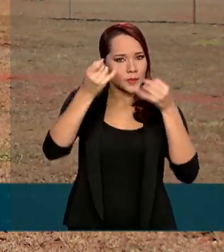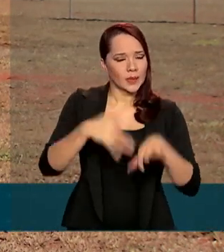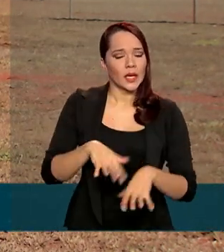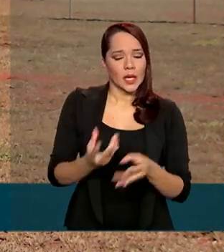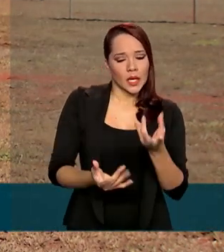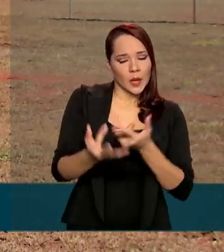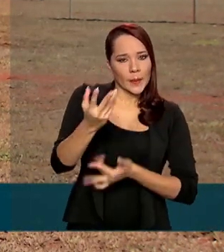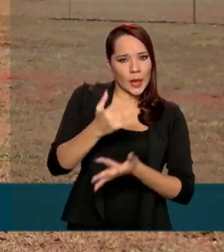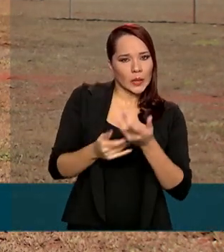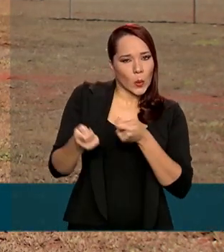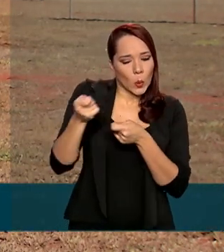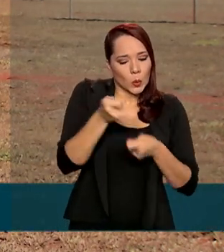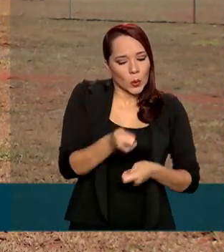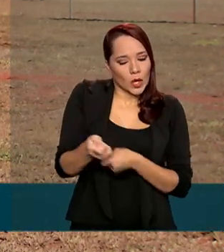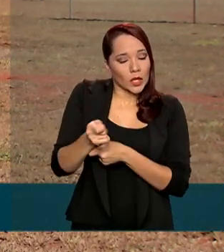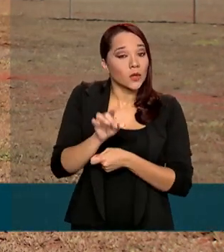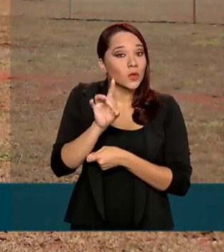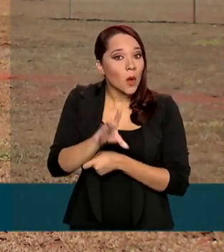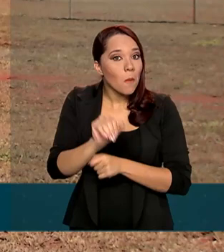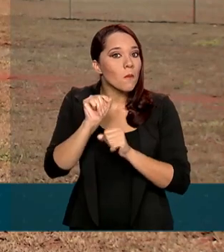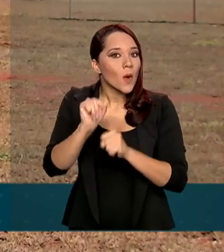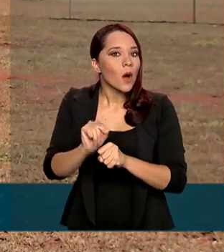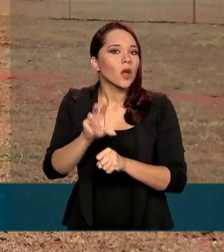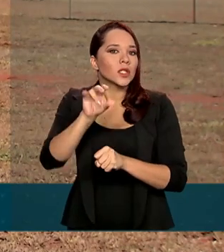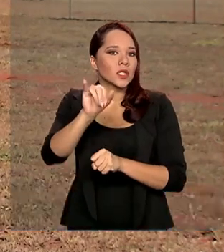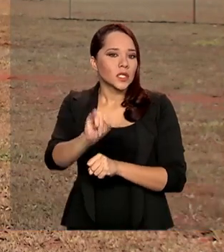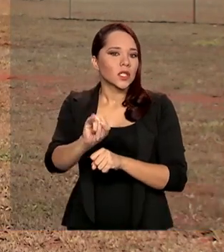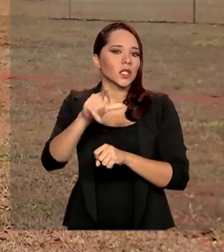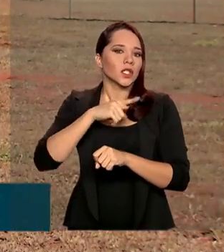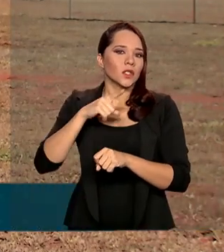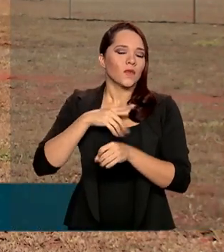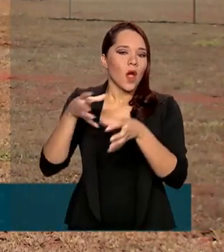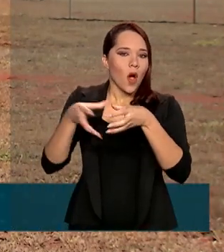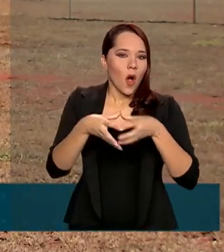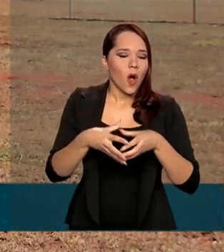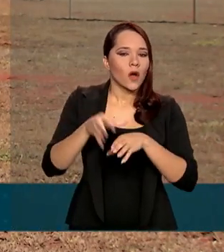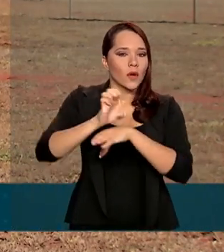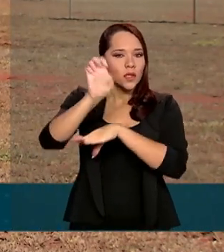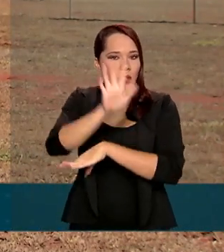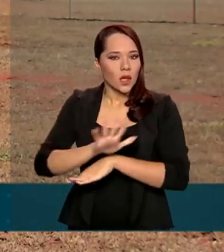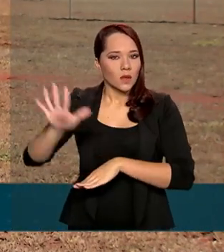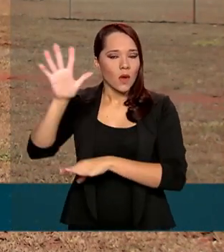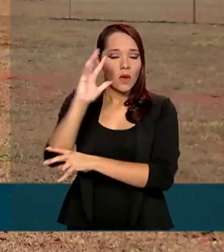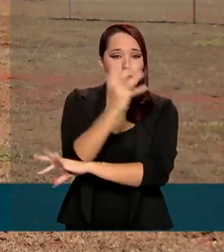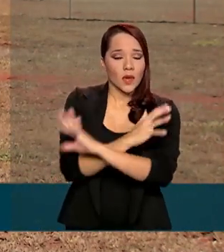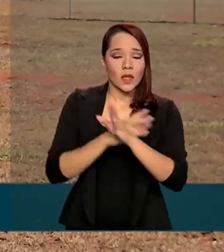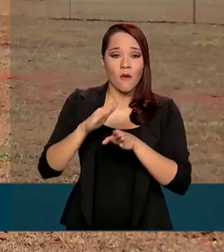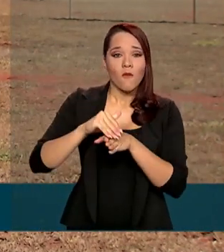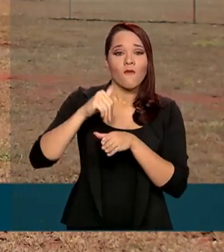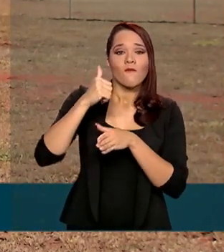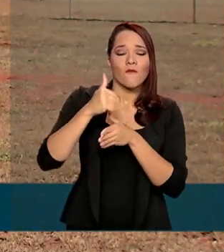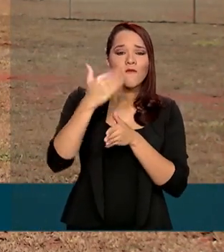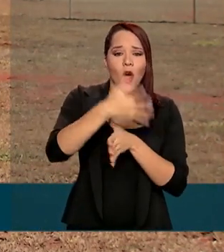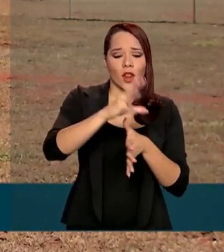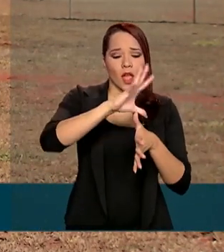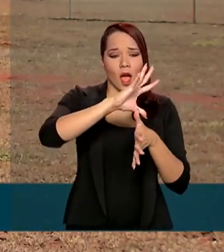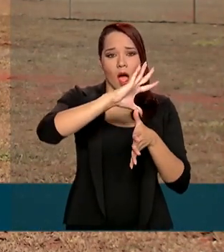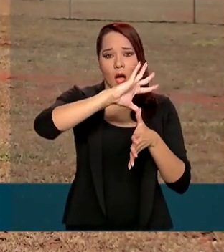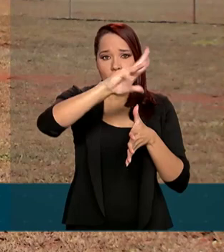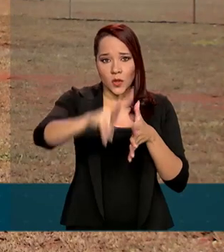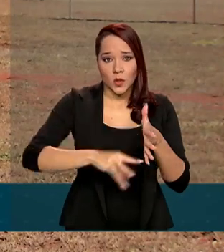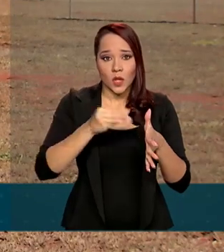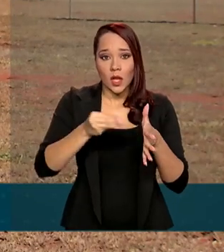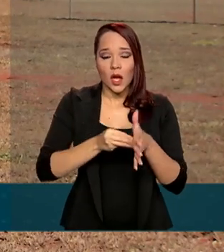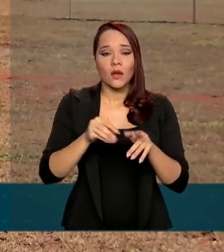controladas só poderão ser autorizadas por órgãos ambientais estaduais em áreas fora da Amazônia Legal e do Pantanal, e